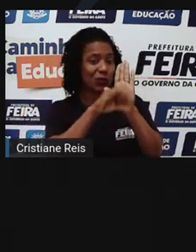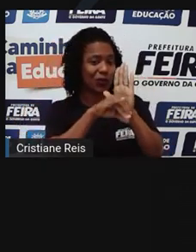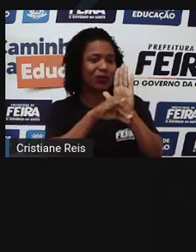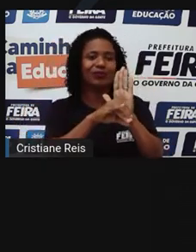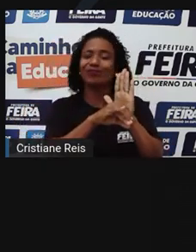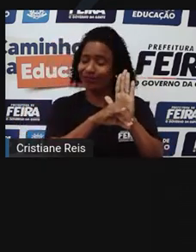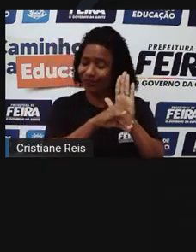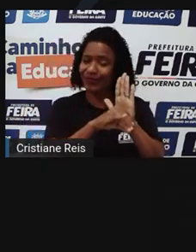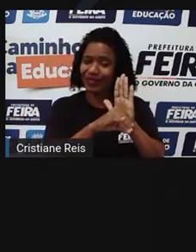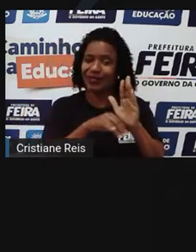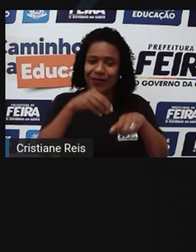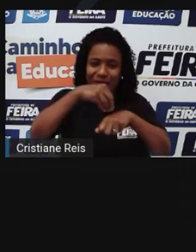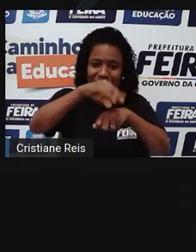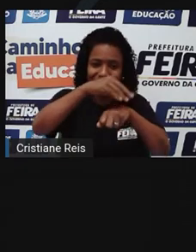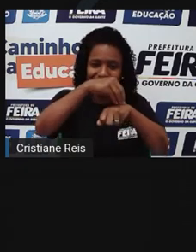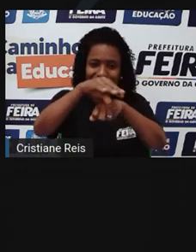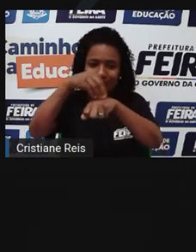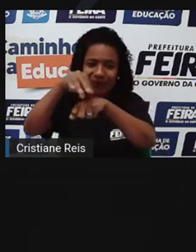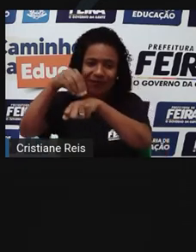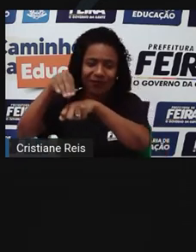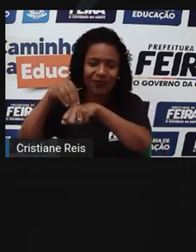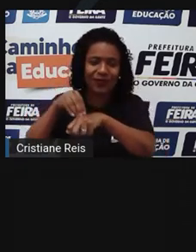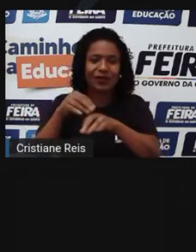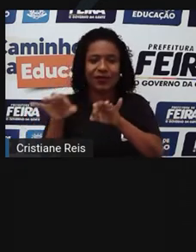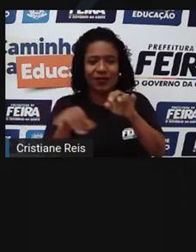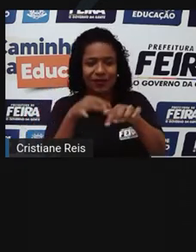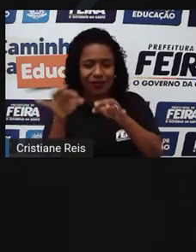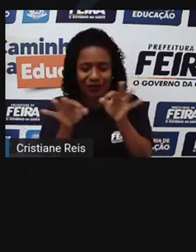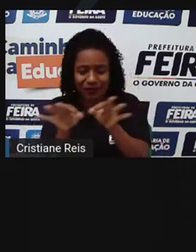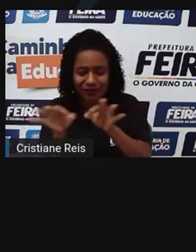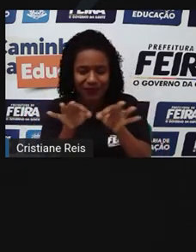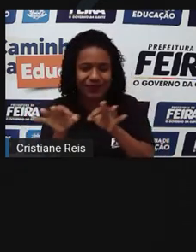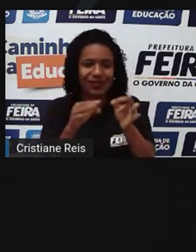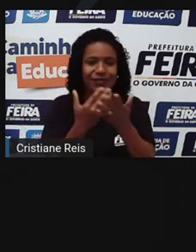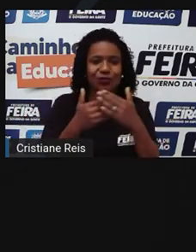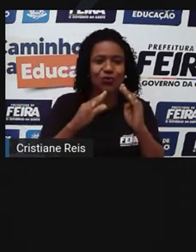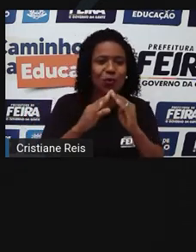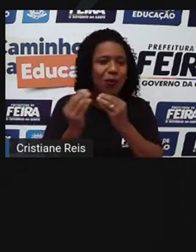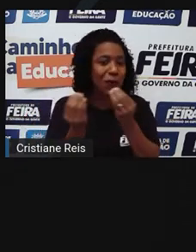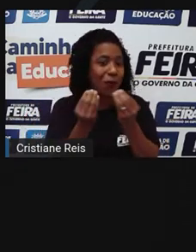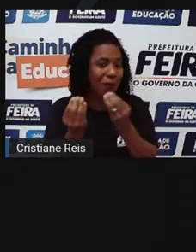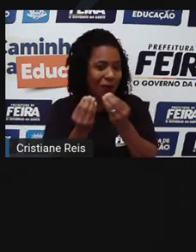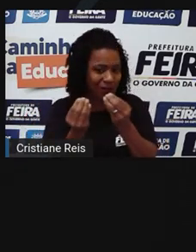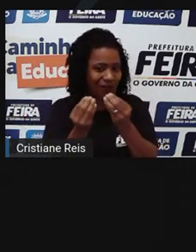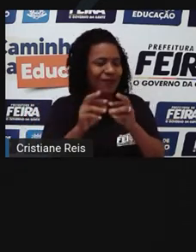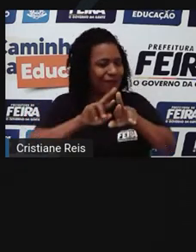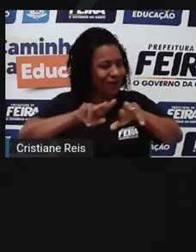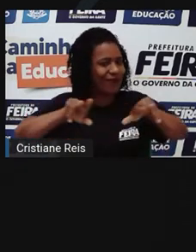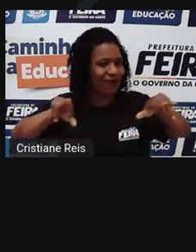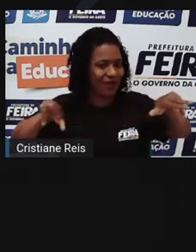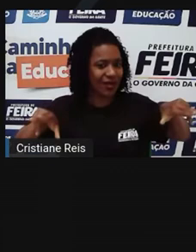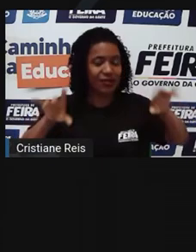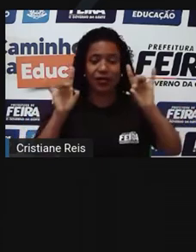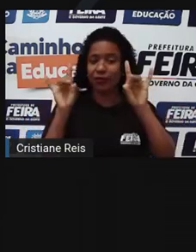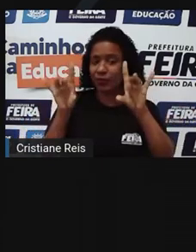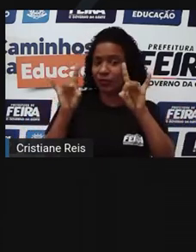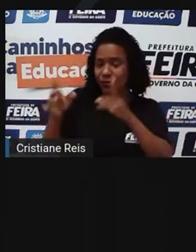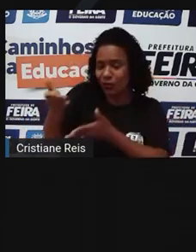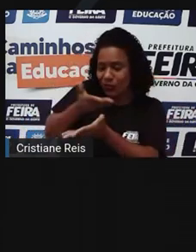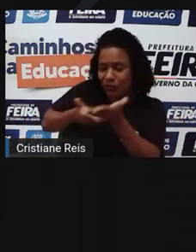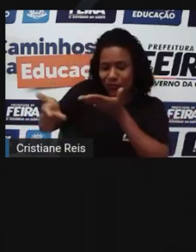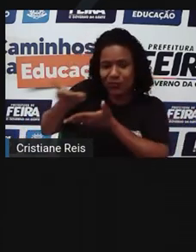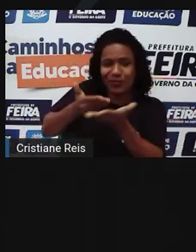critérios que orientam a organização do trabalho escolar em sua multidimensionalidade. Privilegia trocas,